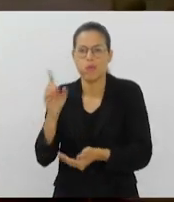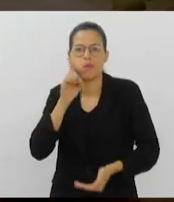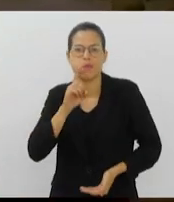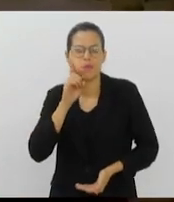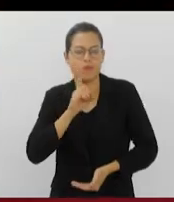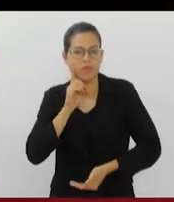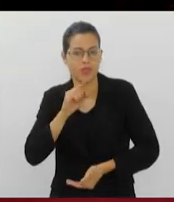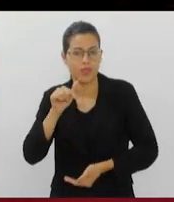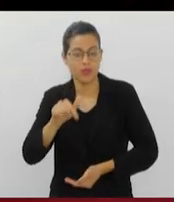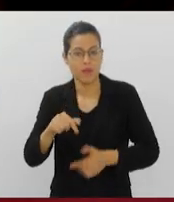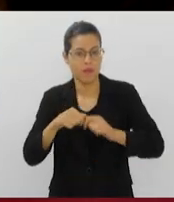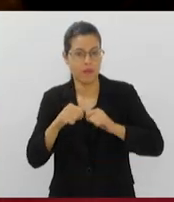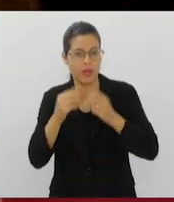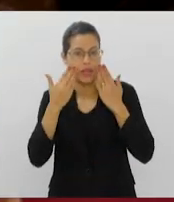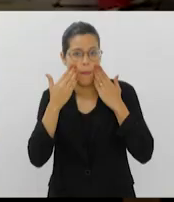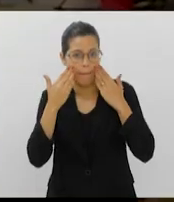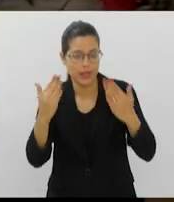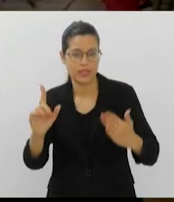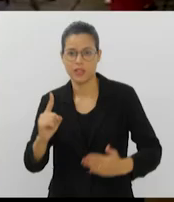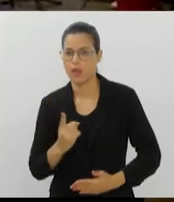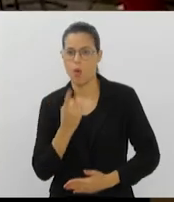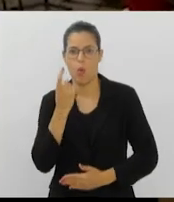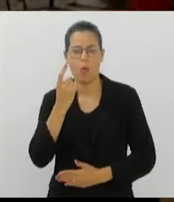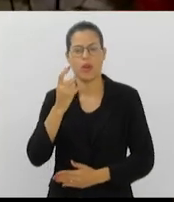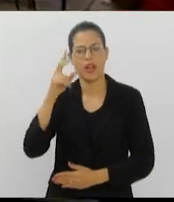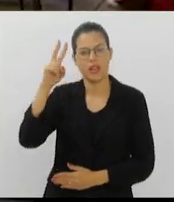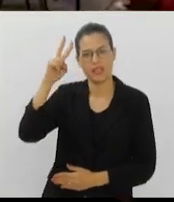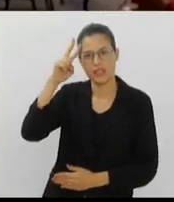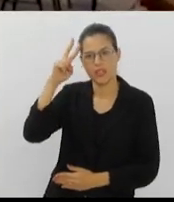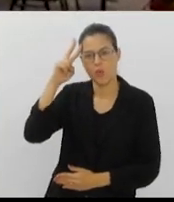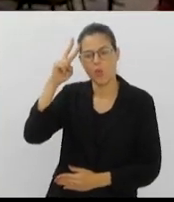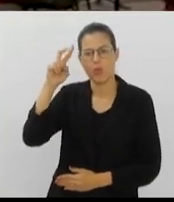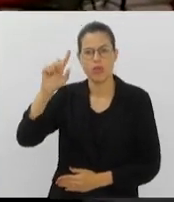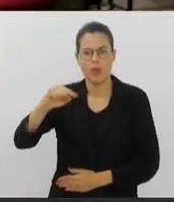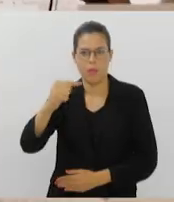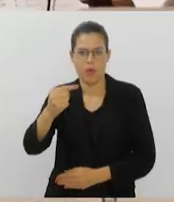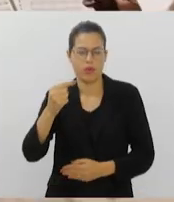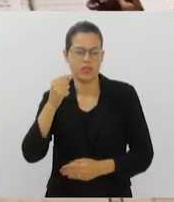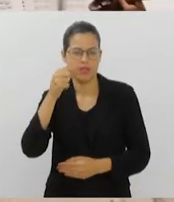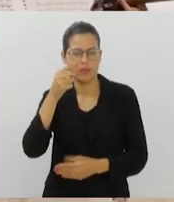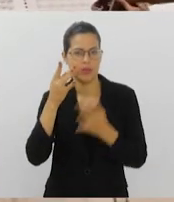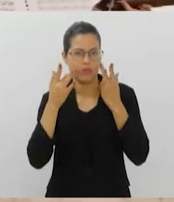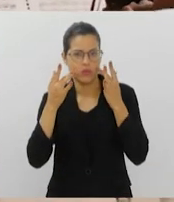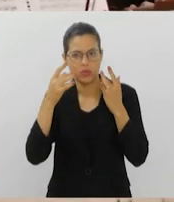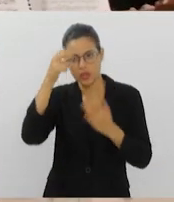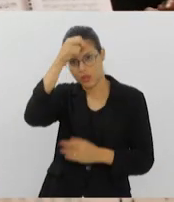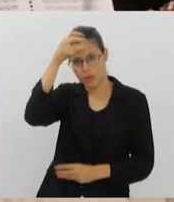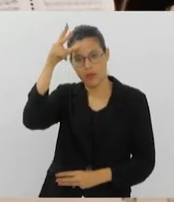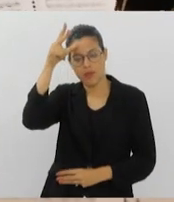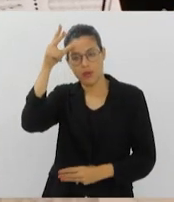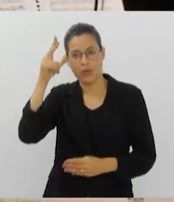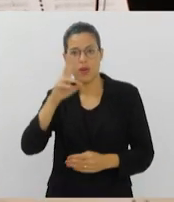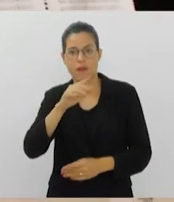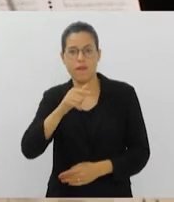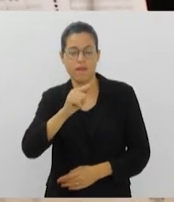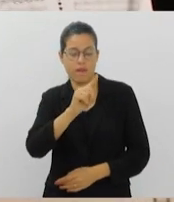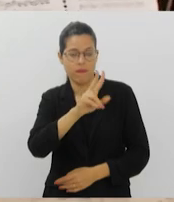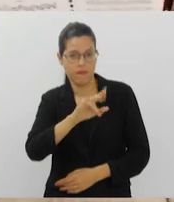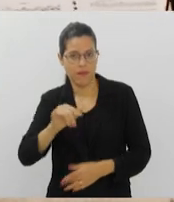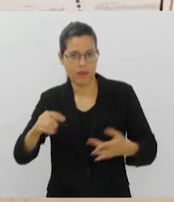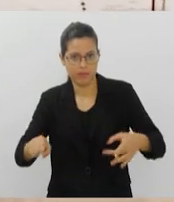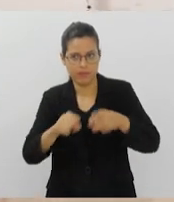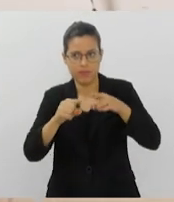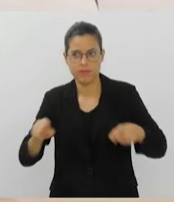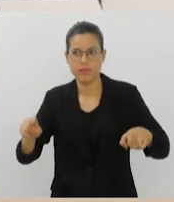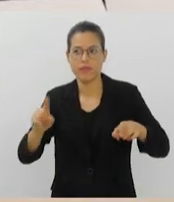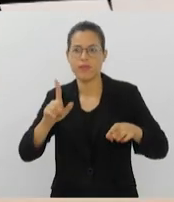Orchestra faz apresentação única na próxima segunda-feira no Teatro Municipal. Quem vai reger a apresentação é a maestrina Marinha